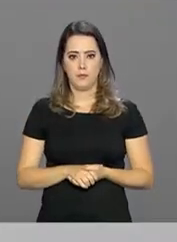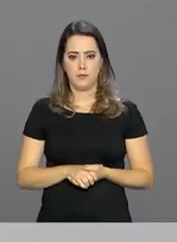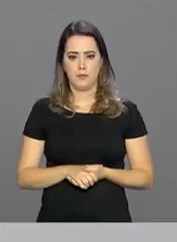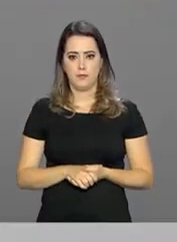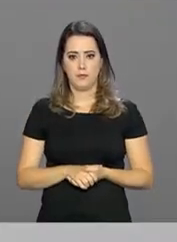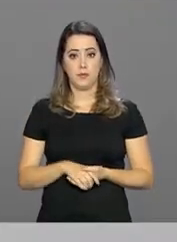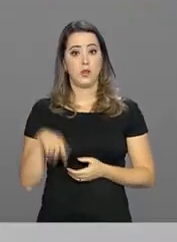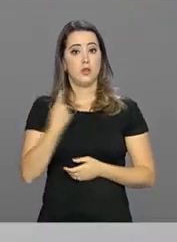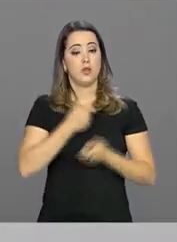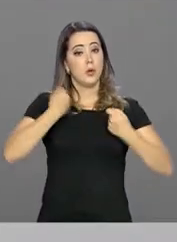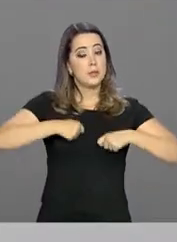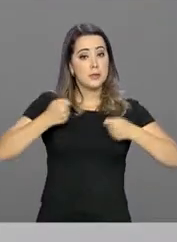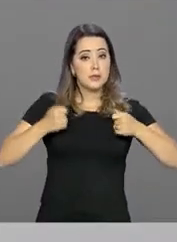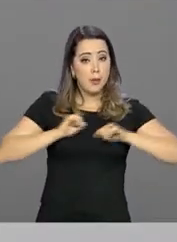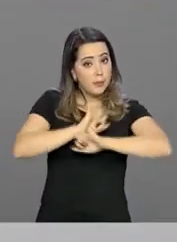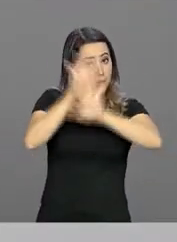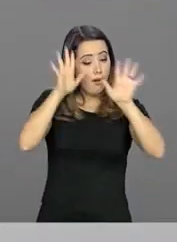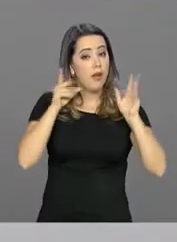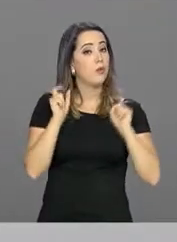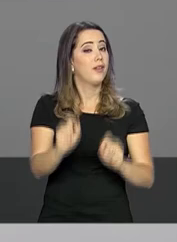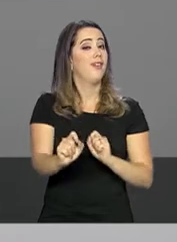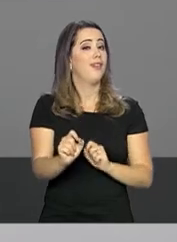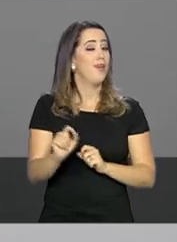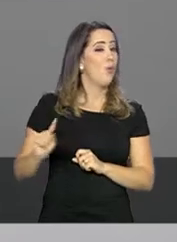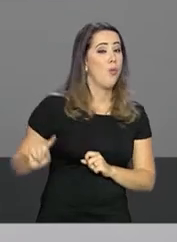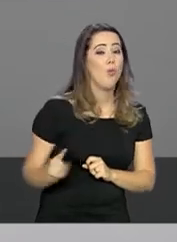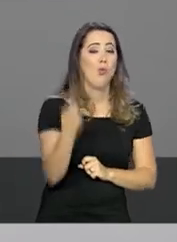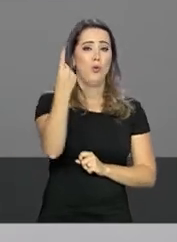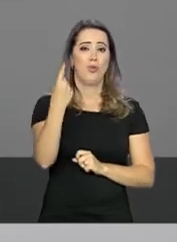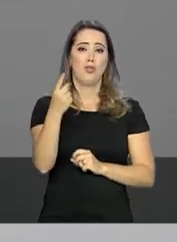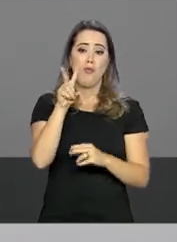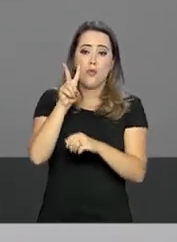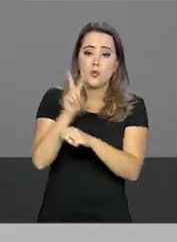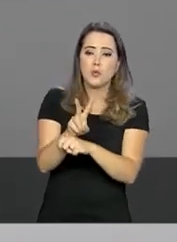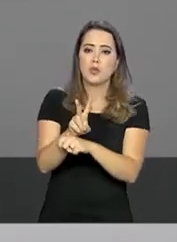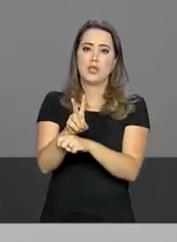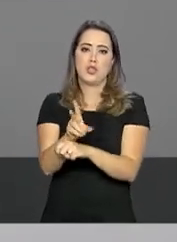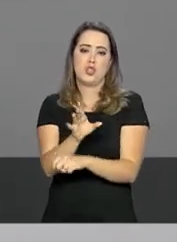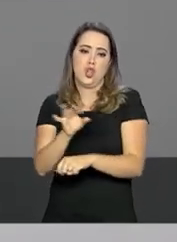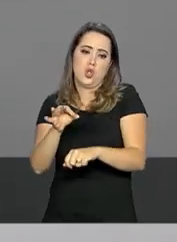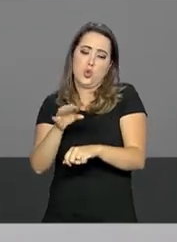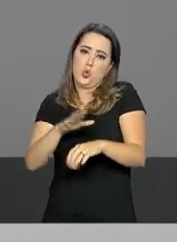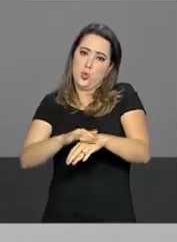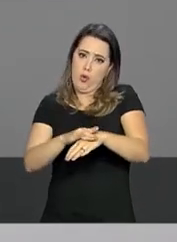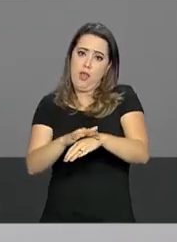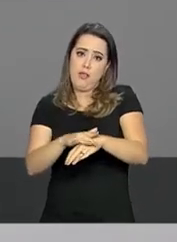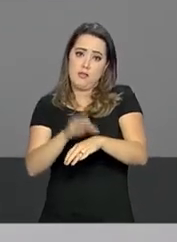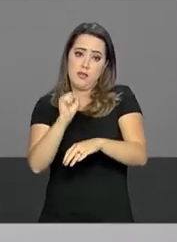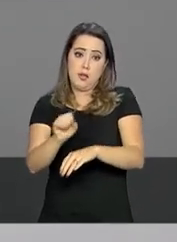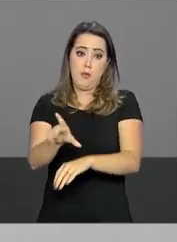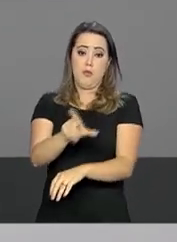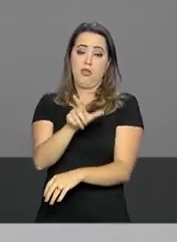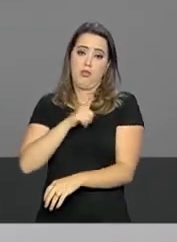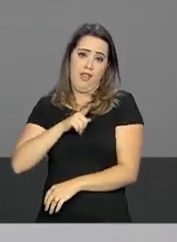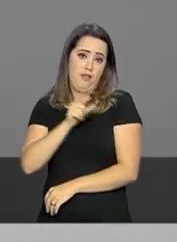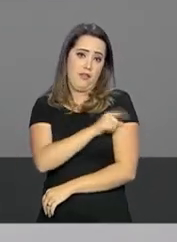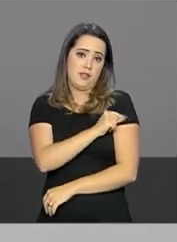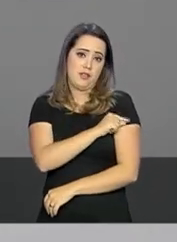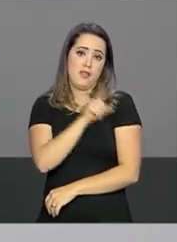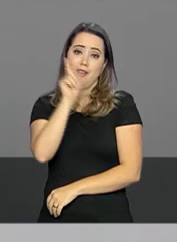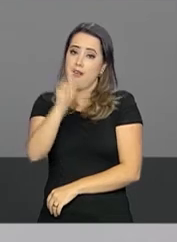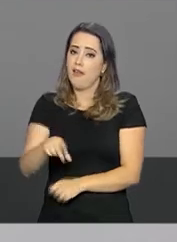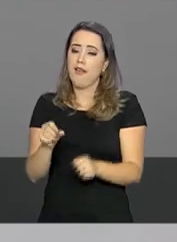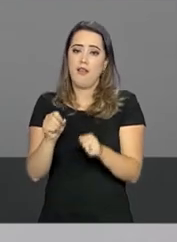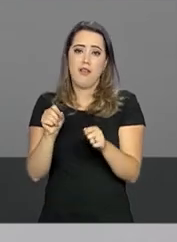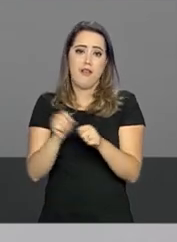Nós precisamos ter clareza que a única forma de prevenção do sarampo ou de outras doenças evitáveis por vacinação é através